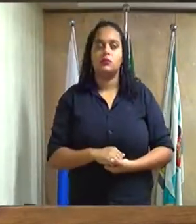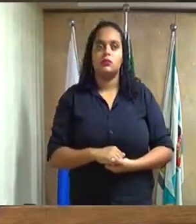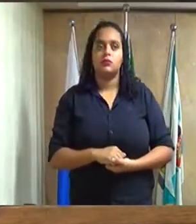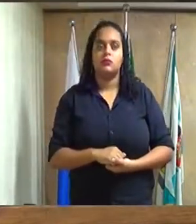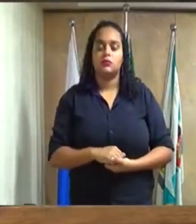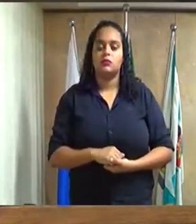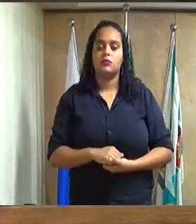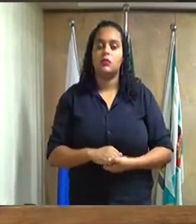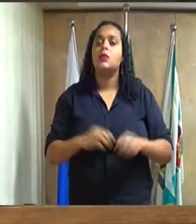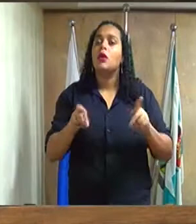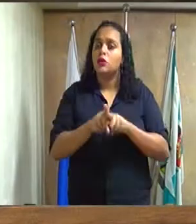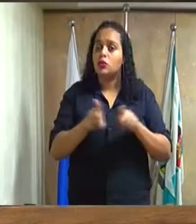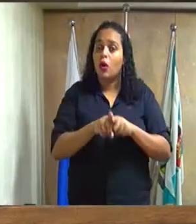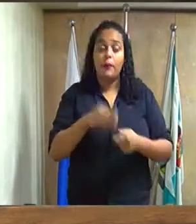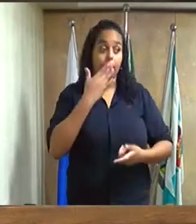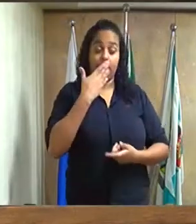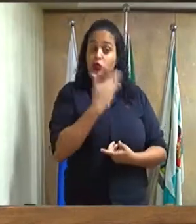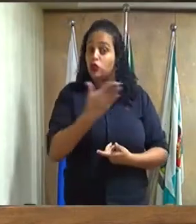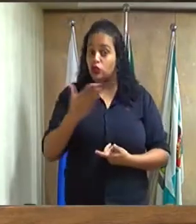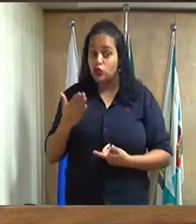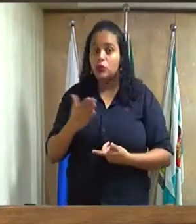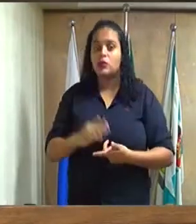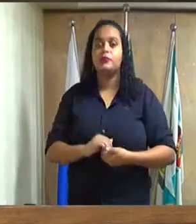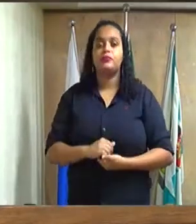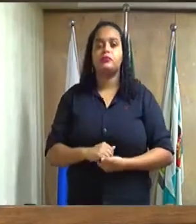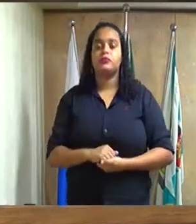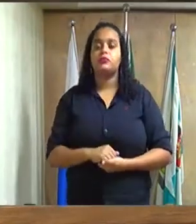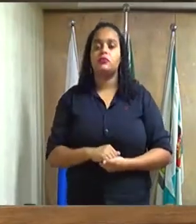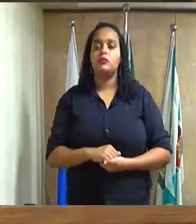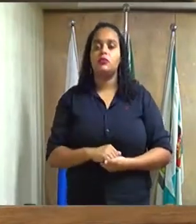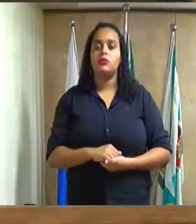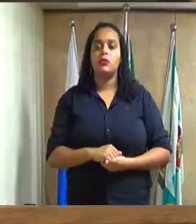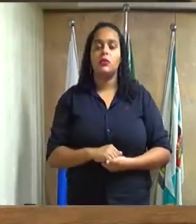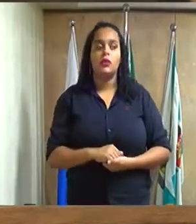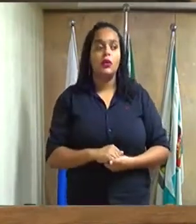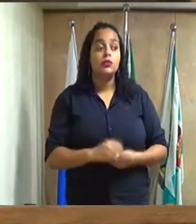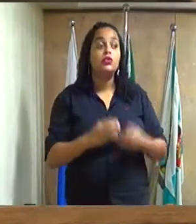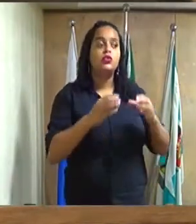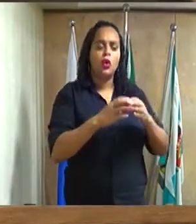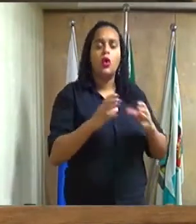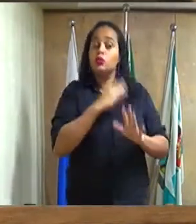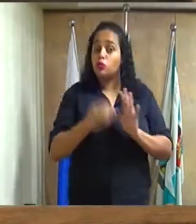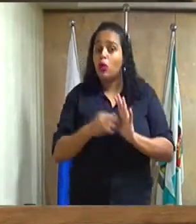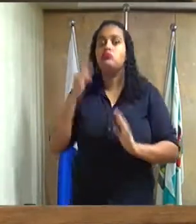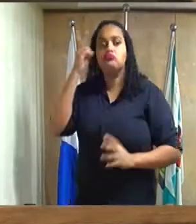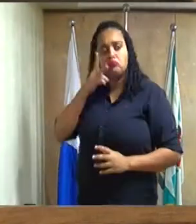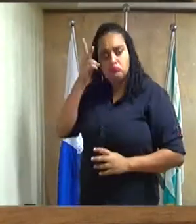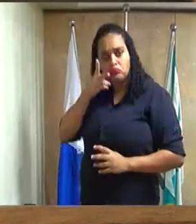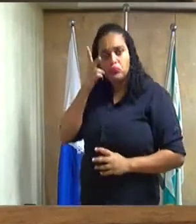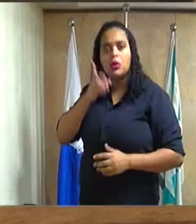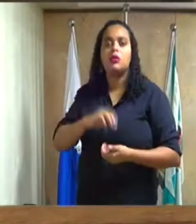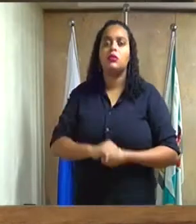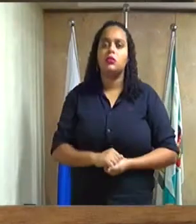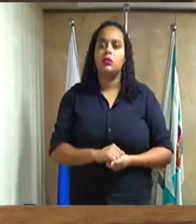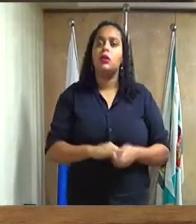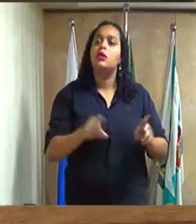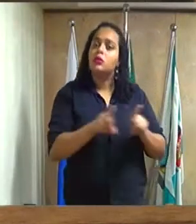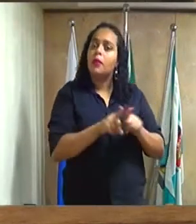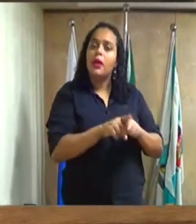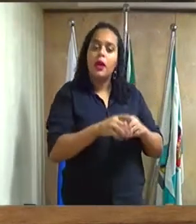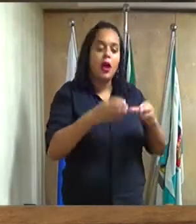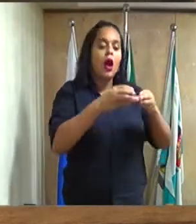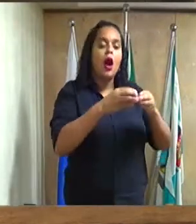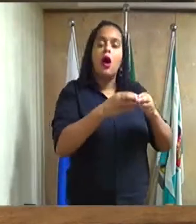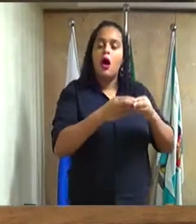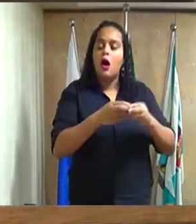convocando aqui aos nossos pares, convocando a nossa comissão de